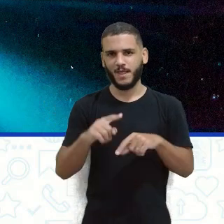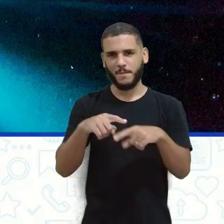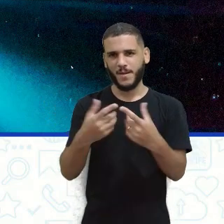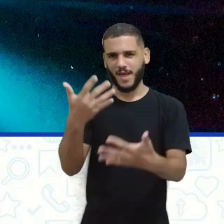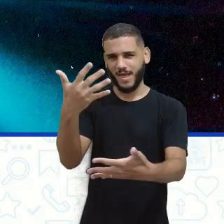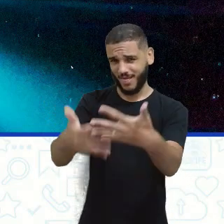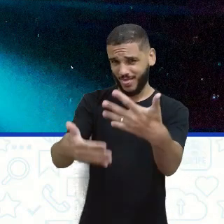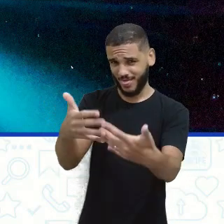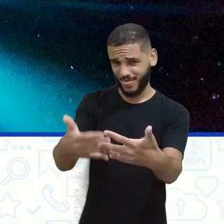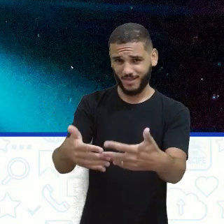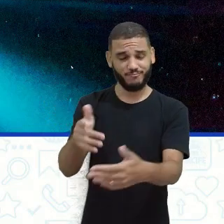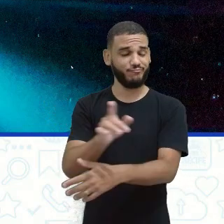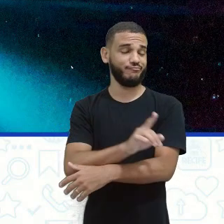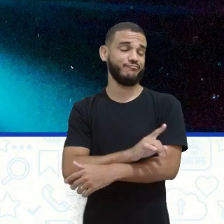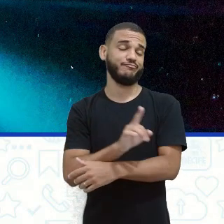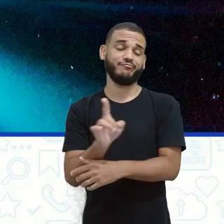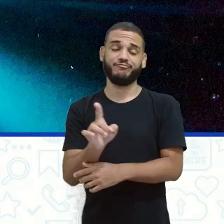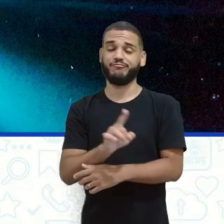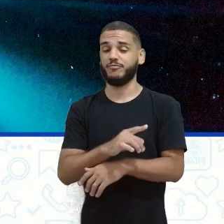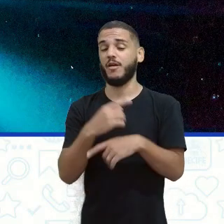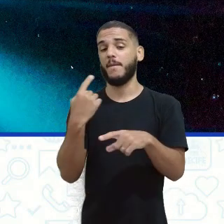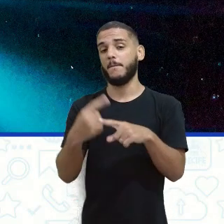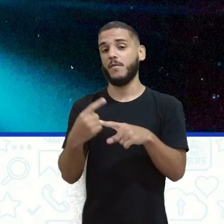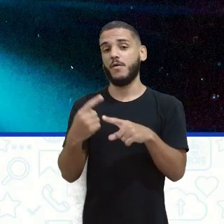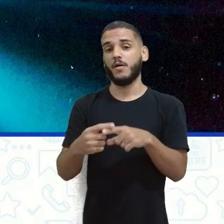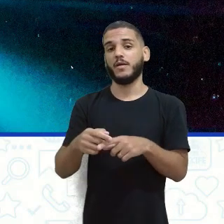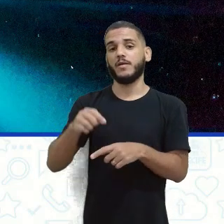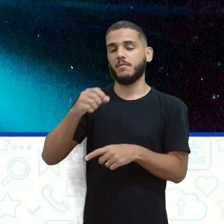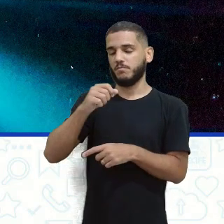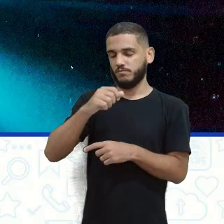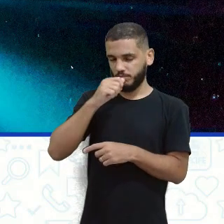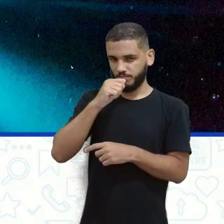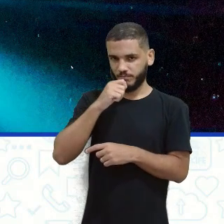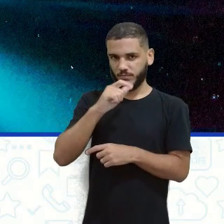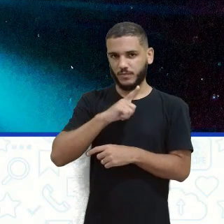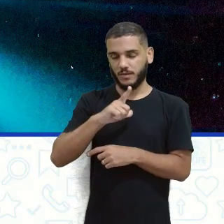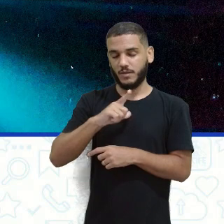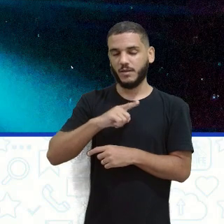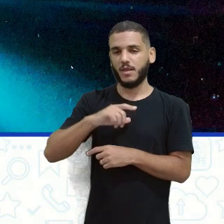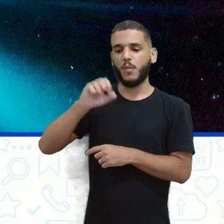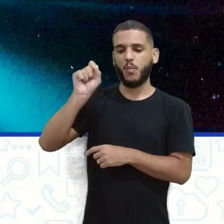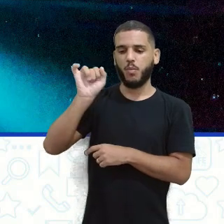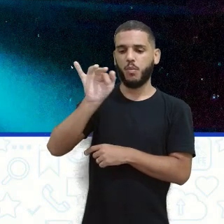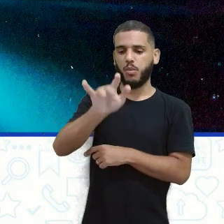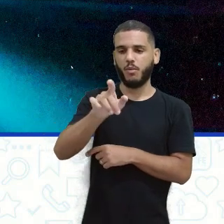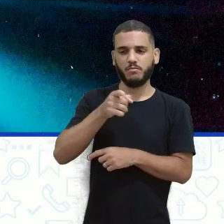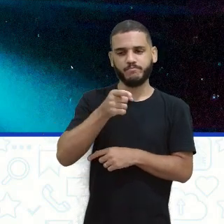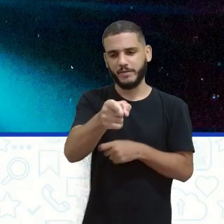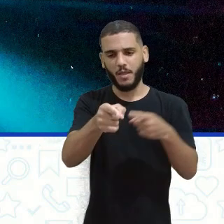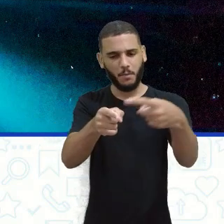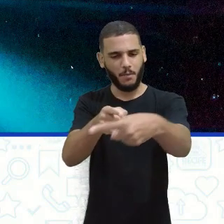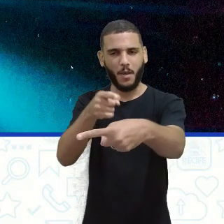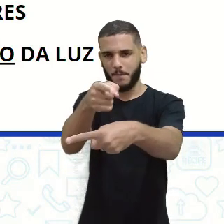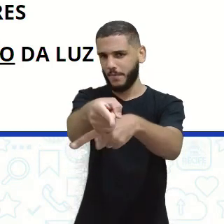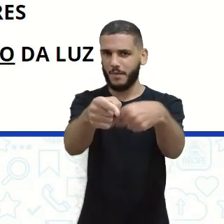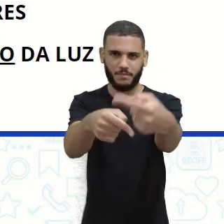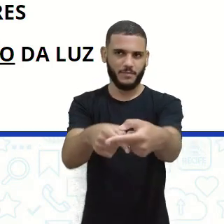atrapalham, tá certo? Então, esses raios não vão interferir nos raios de outra fonte luminosa, tá?